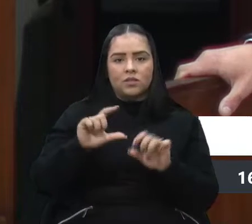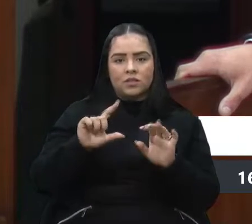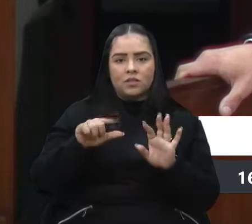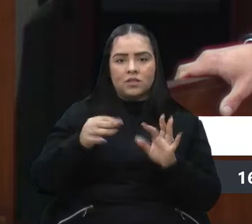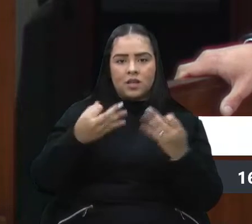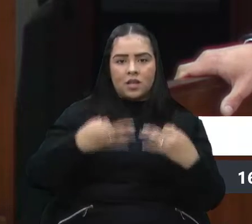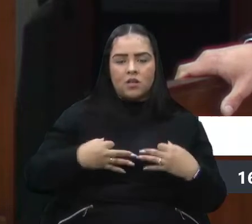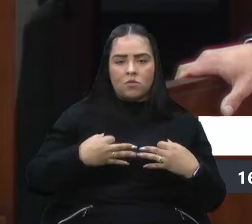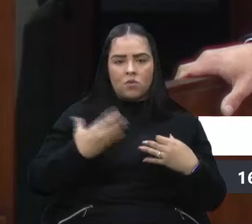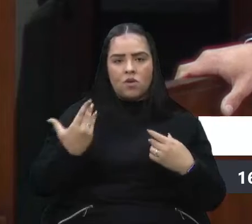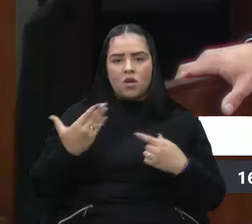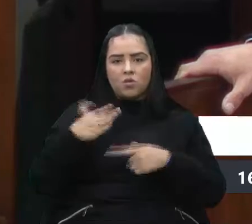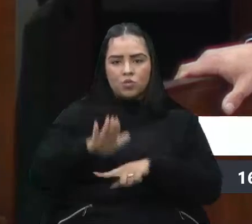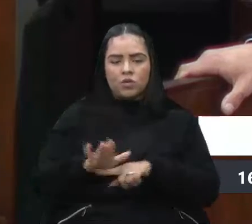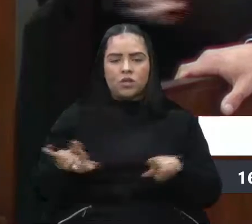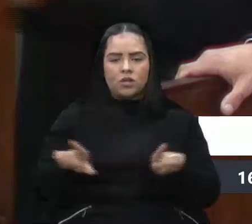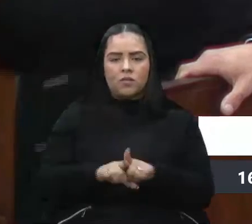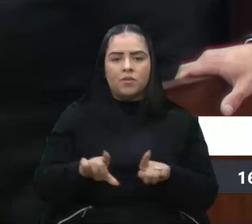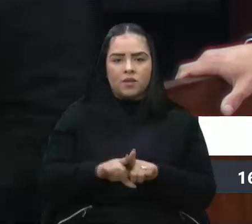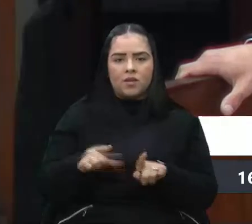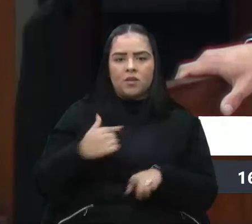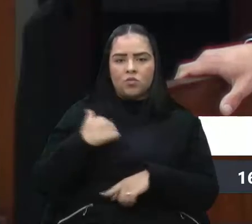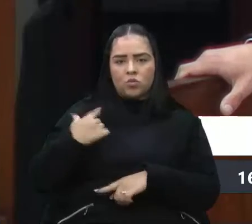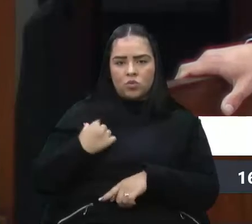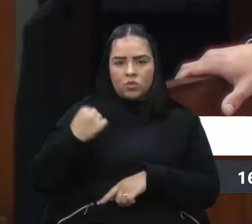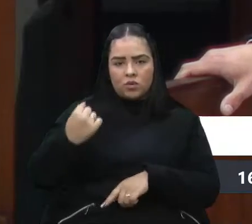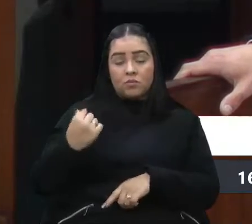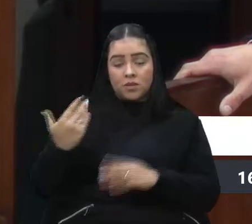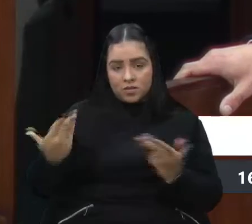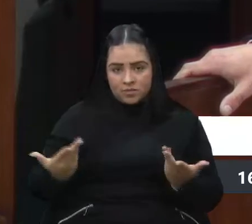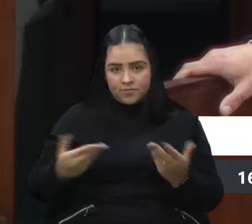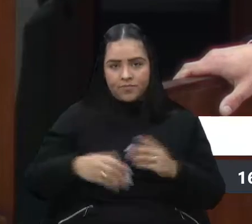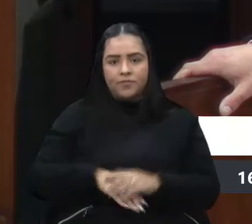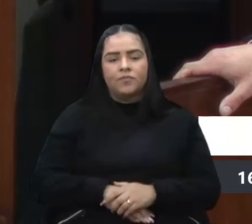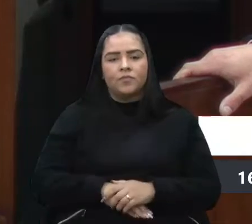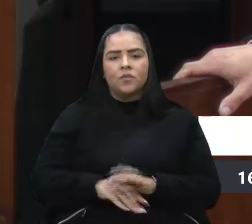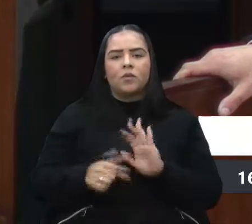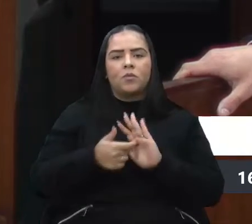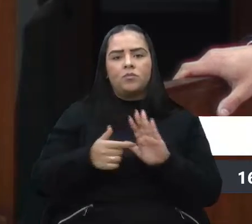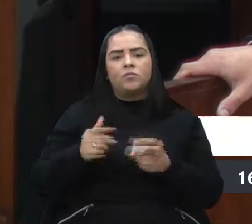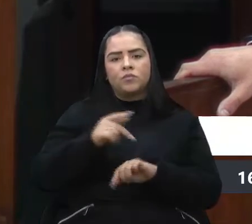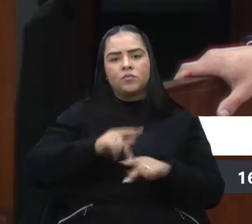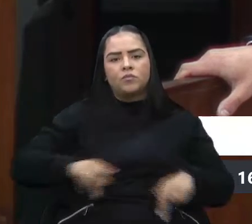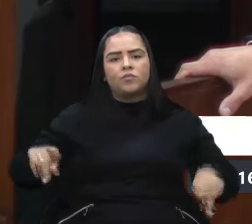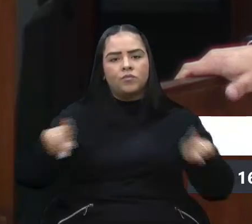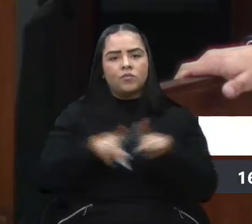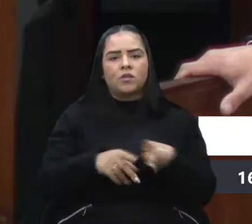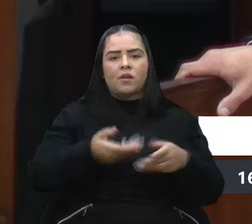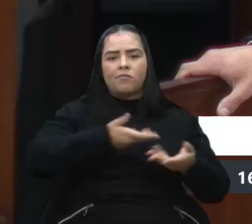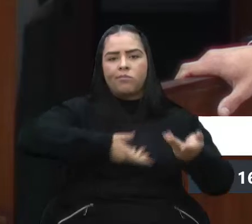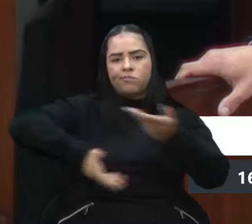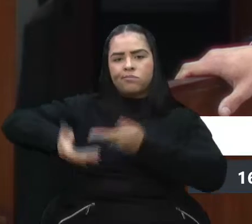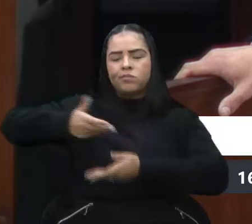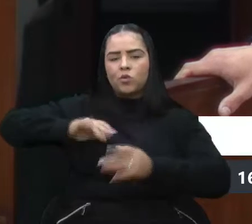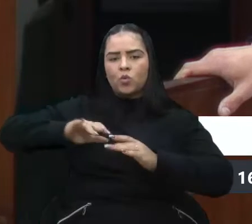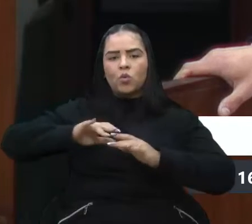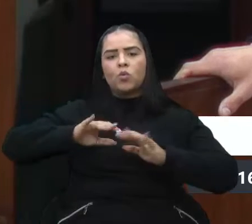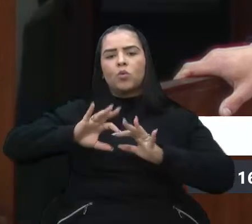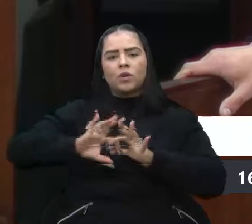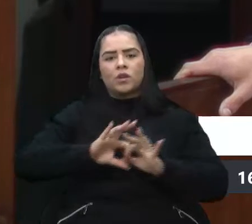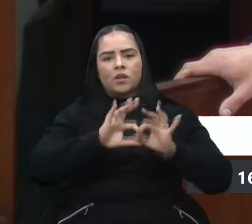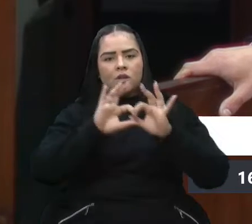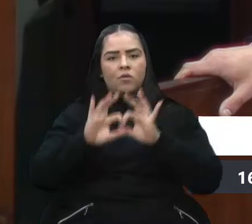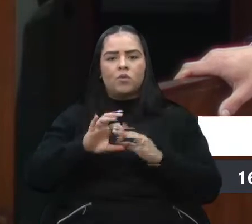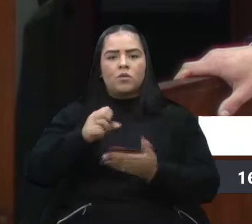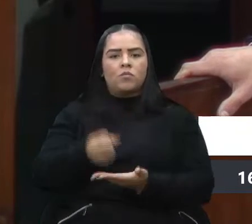auxiliar e ajudar. Fui eleito para isso. Mostra que a população é enganjada, unida e com apoio